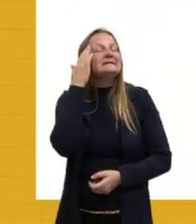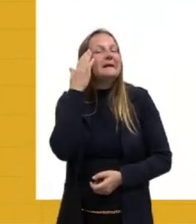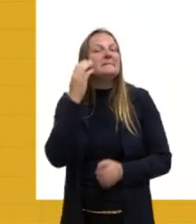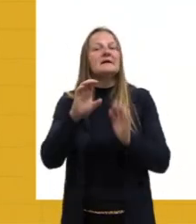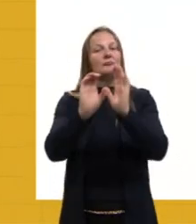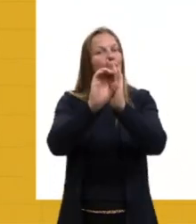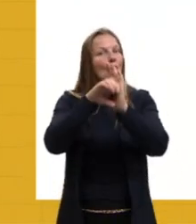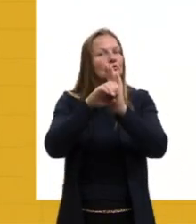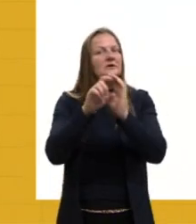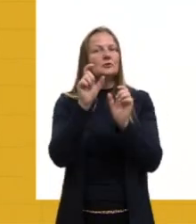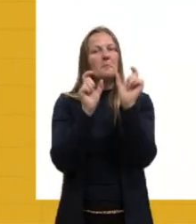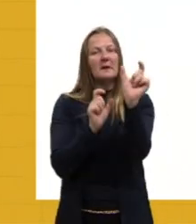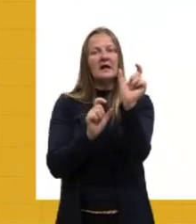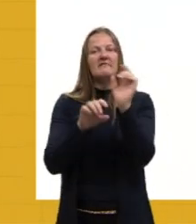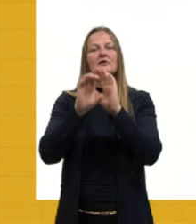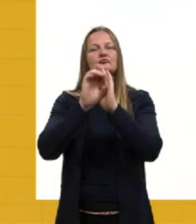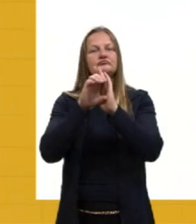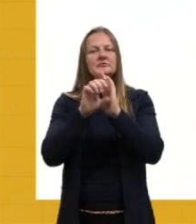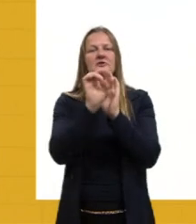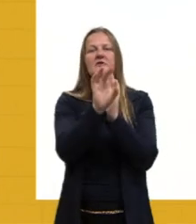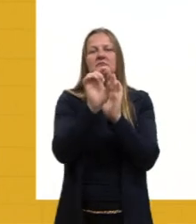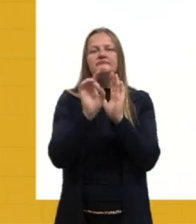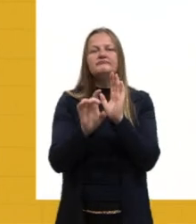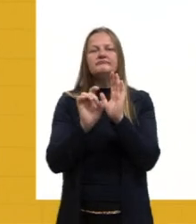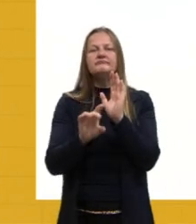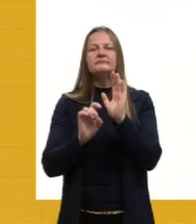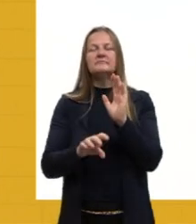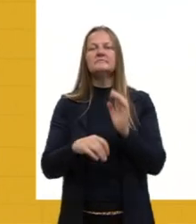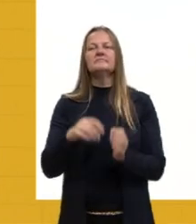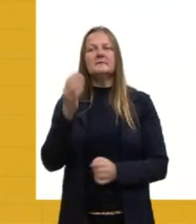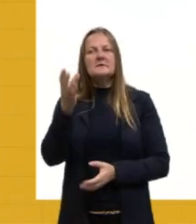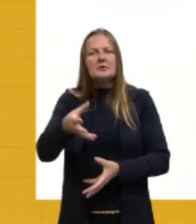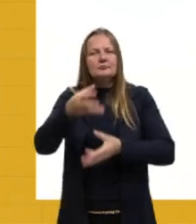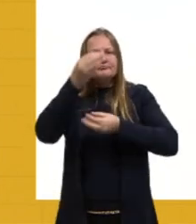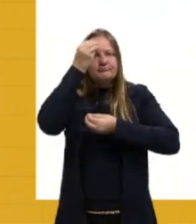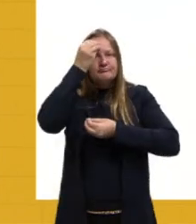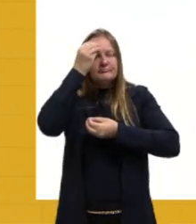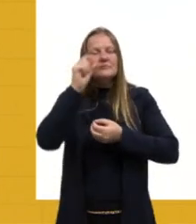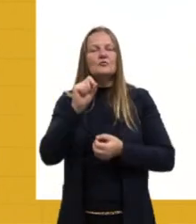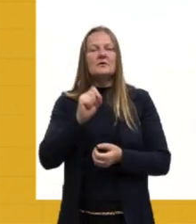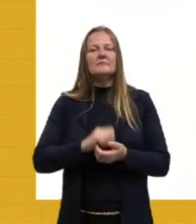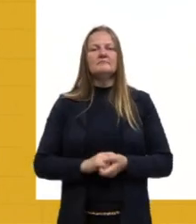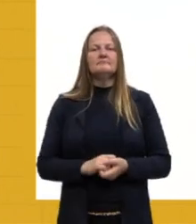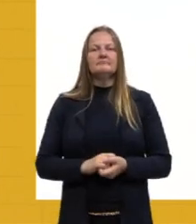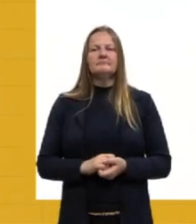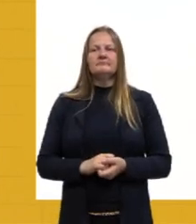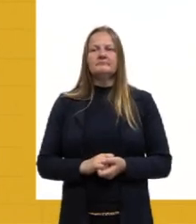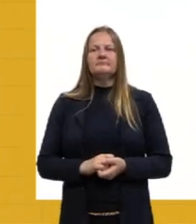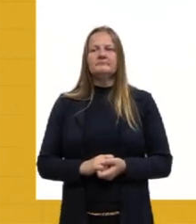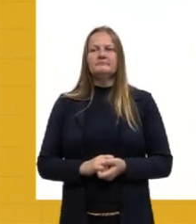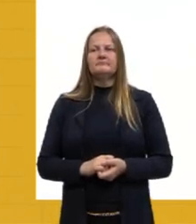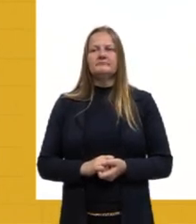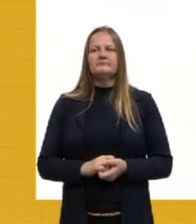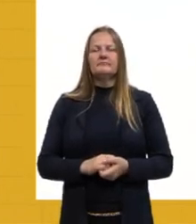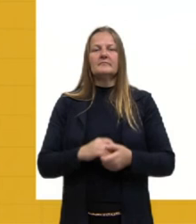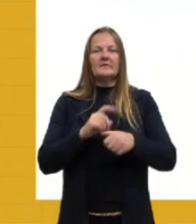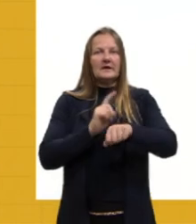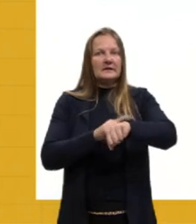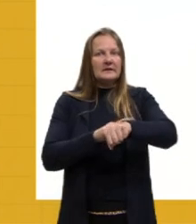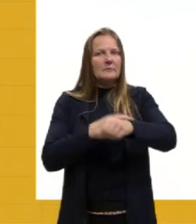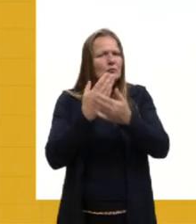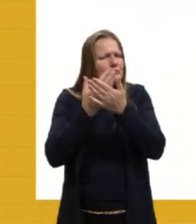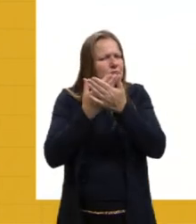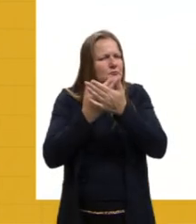o que que cada coisa quer dizer aqui. Então, como estamos ainda com tempo de